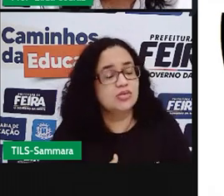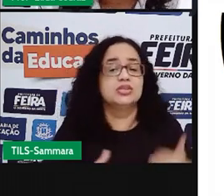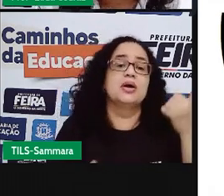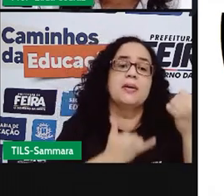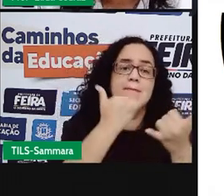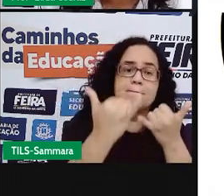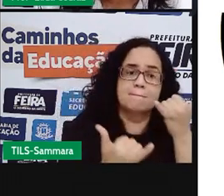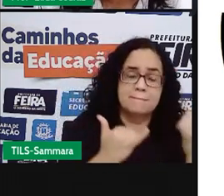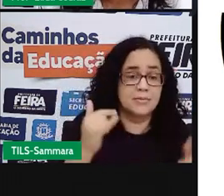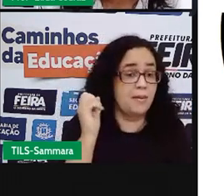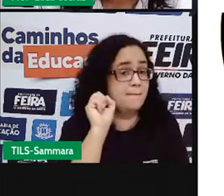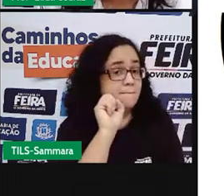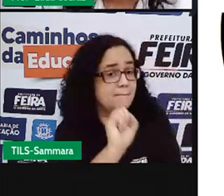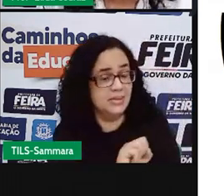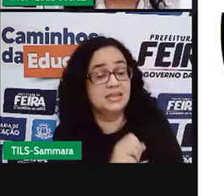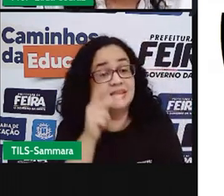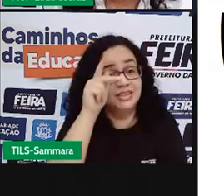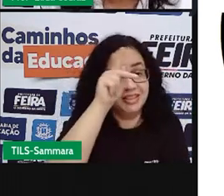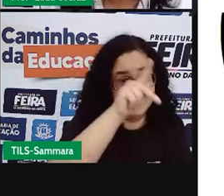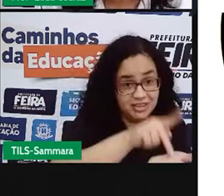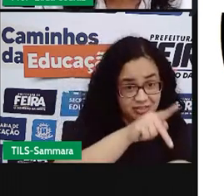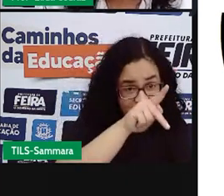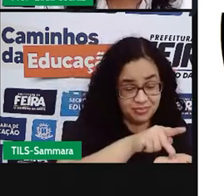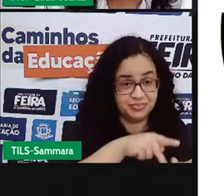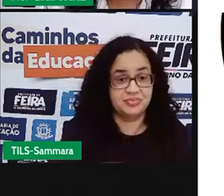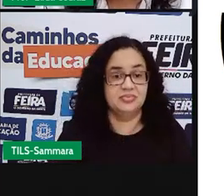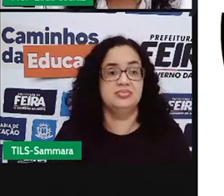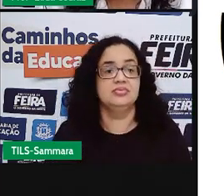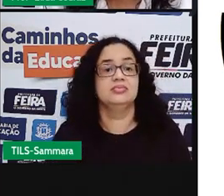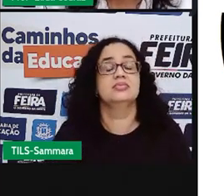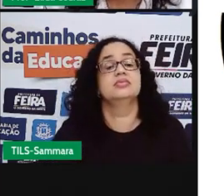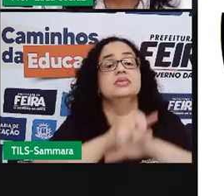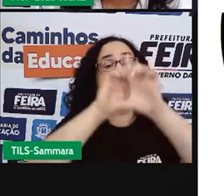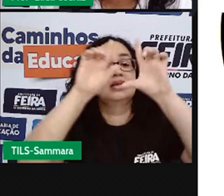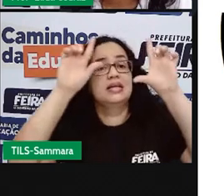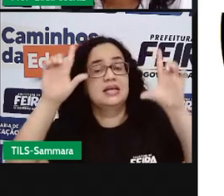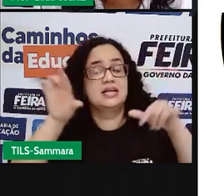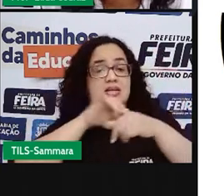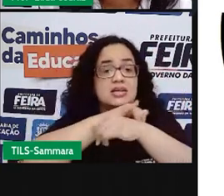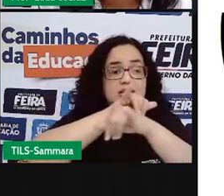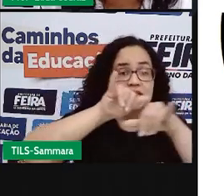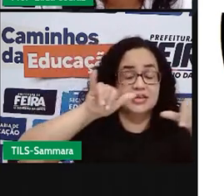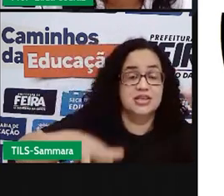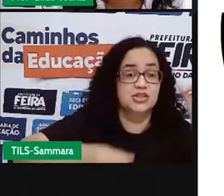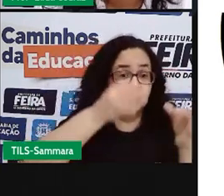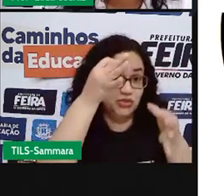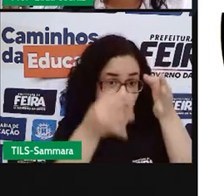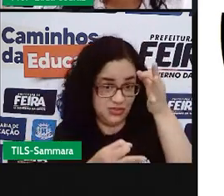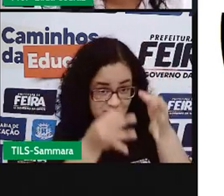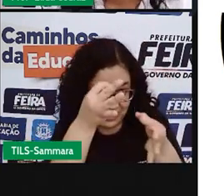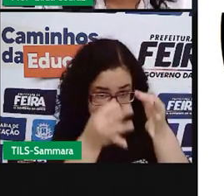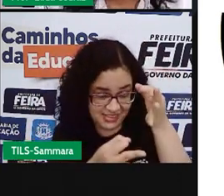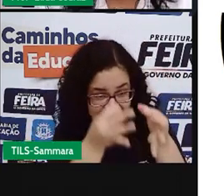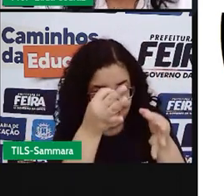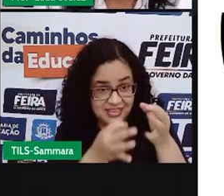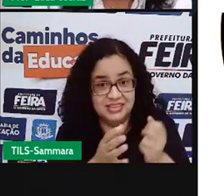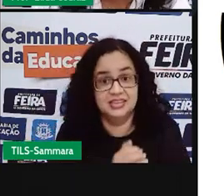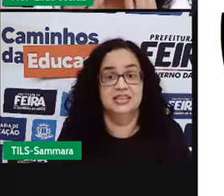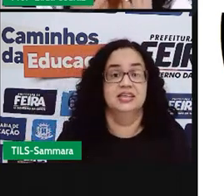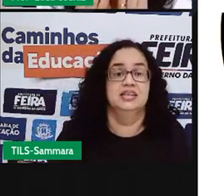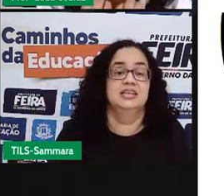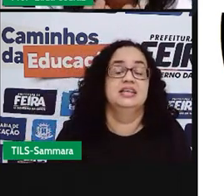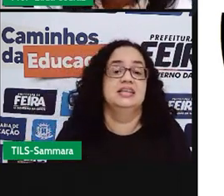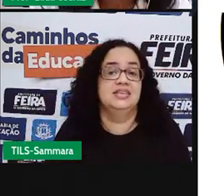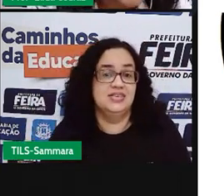brinquedo, para na hora, não verdade? Esse cartaz publicitário é justamente pra isso.